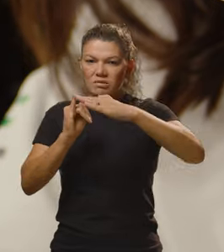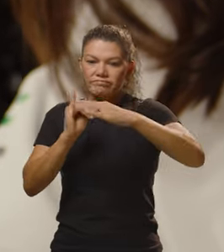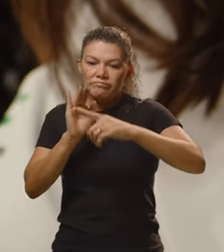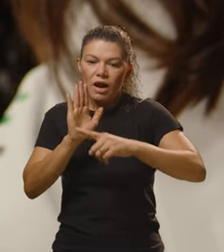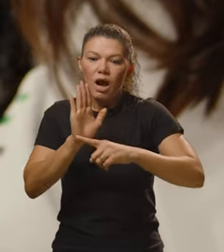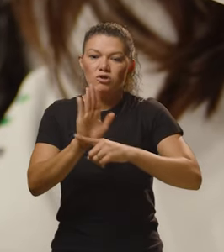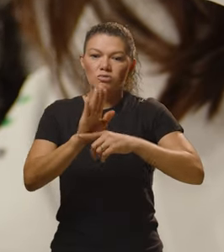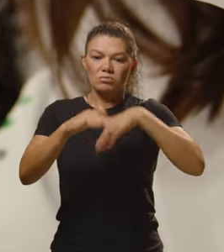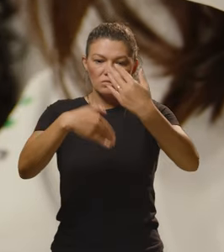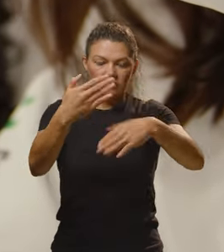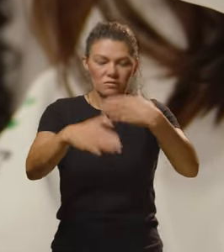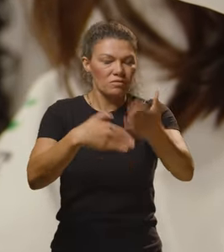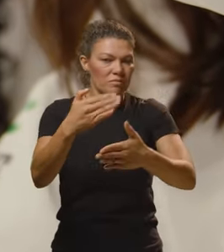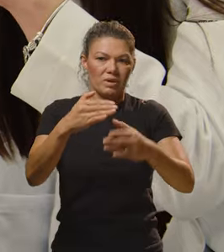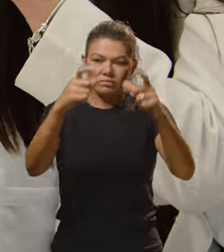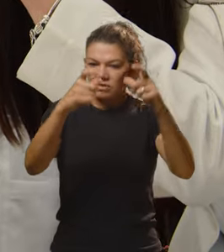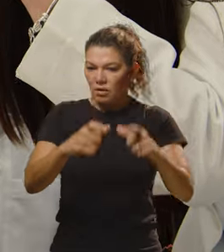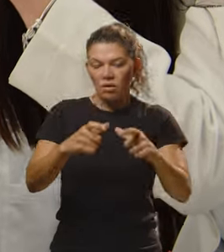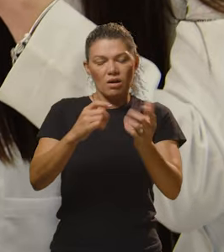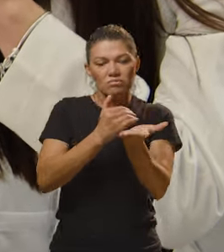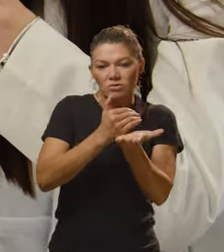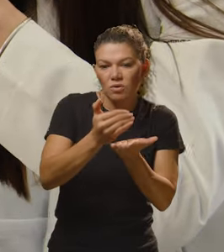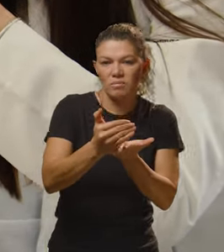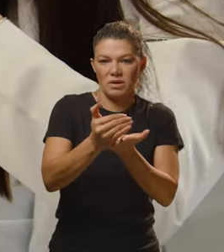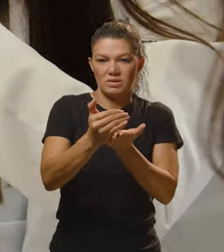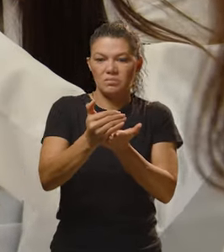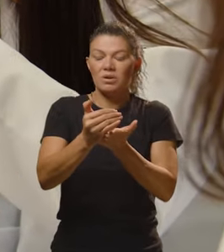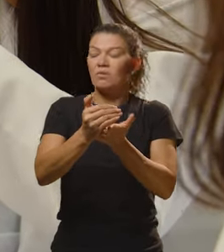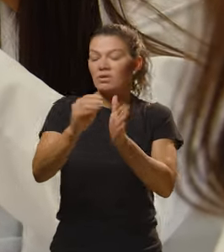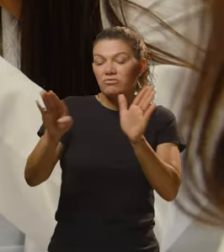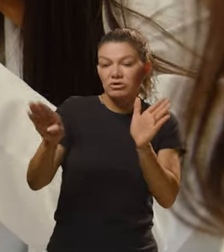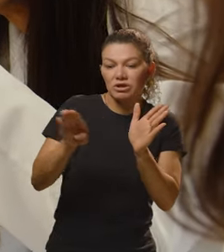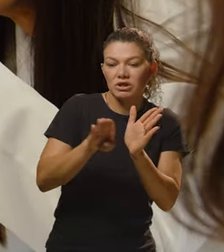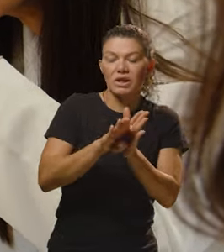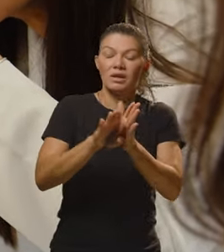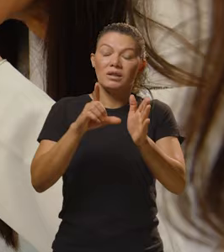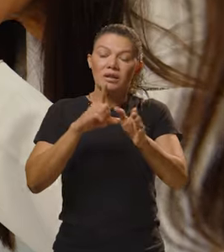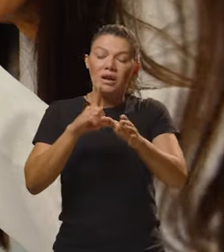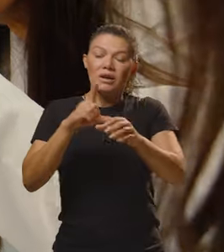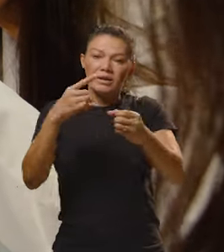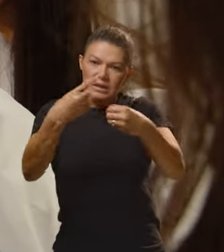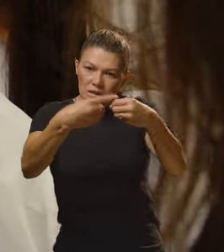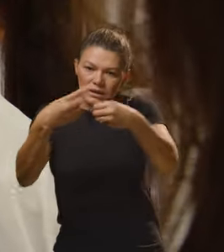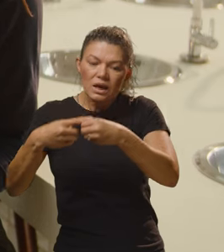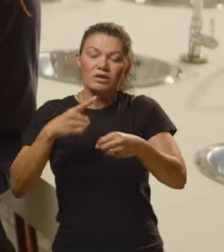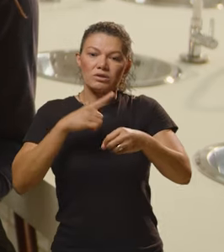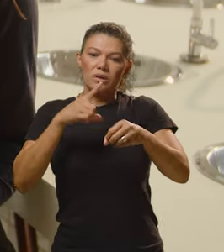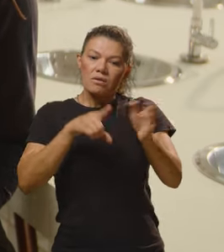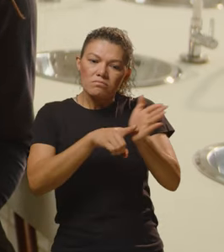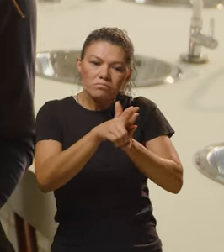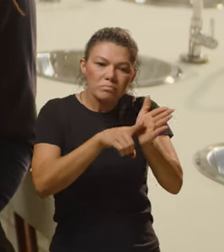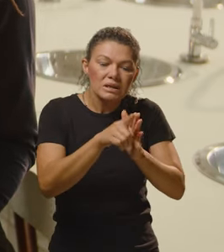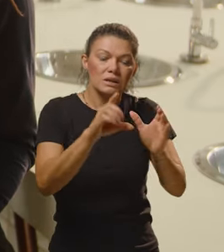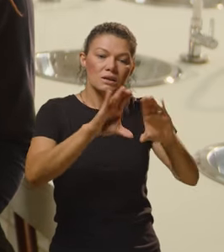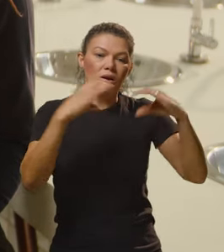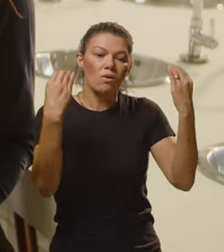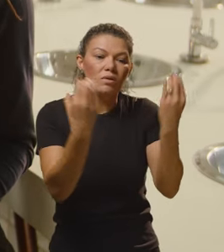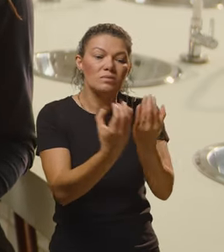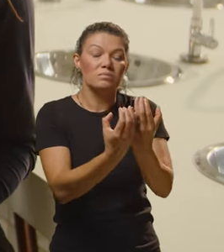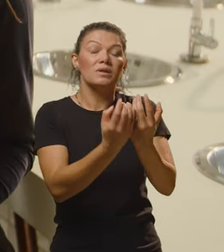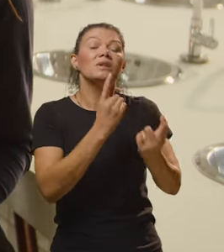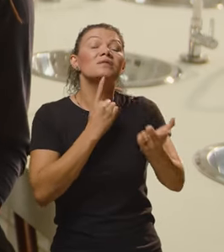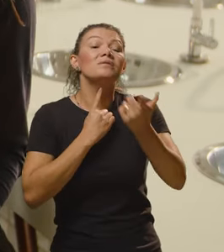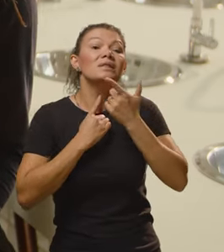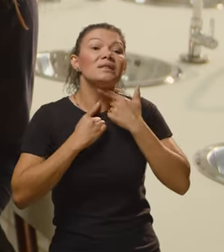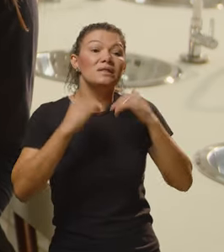local já da sua concepção, porque quando ele vem para uma cidade, tem toda uma audiência pública e uma consulta à própria comunidade